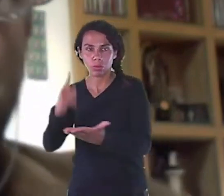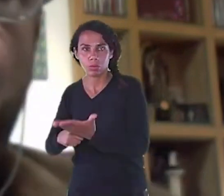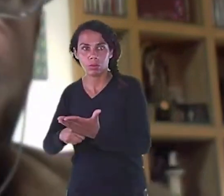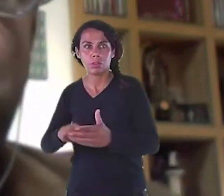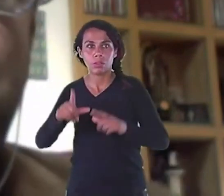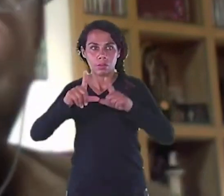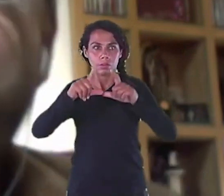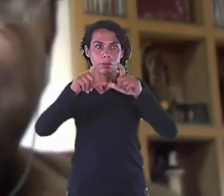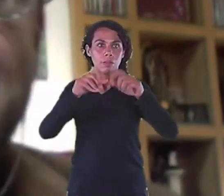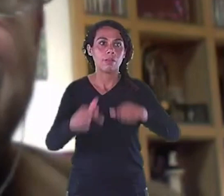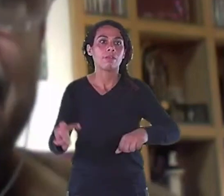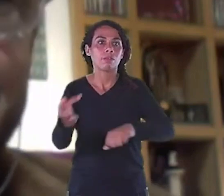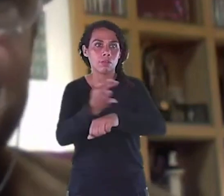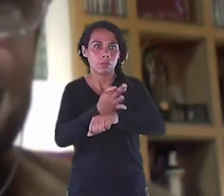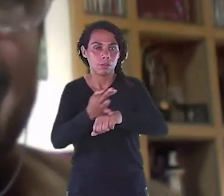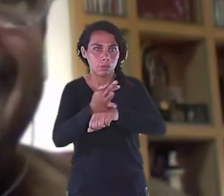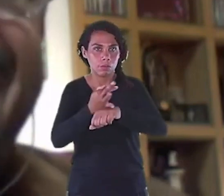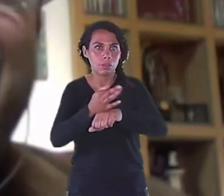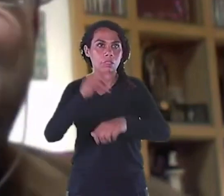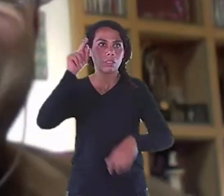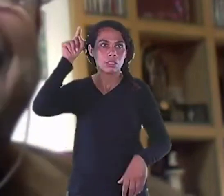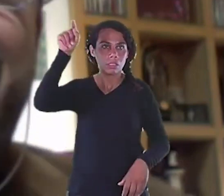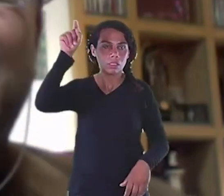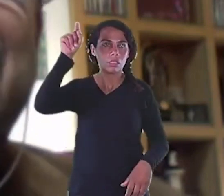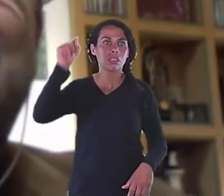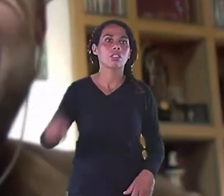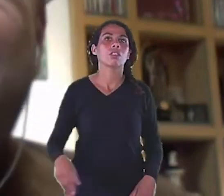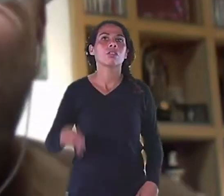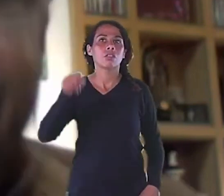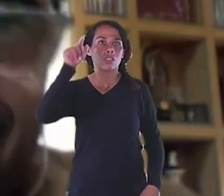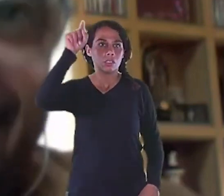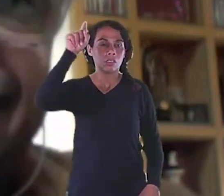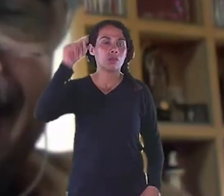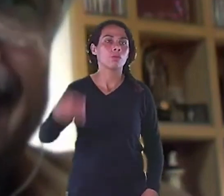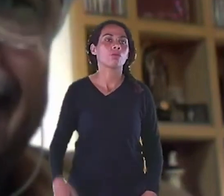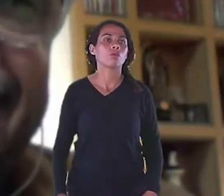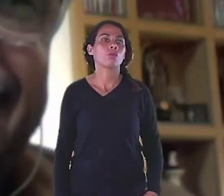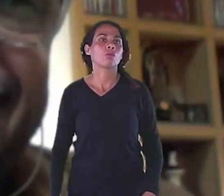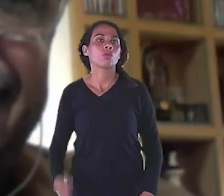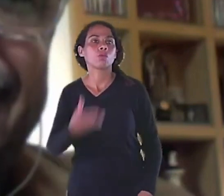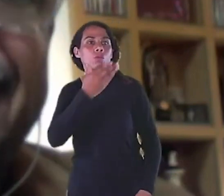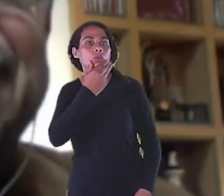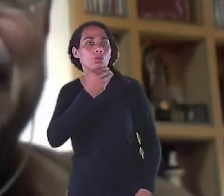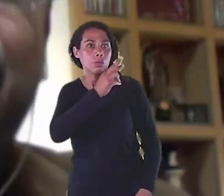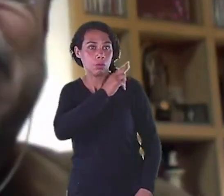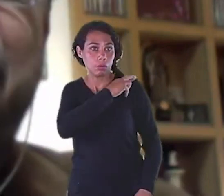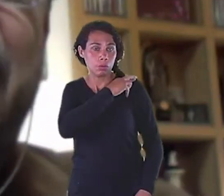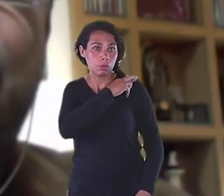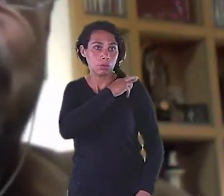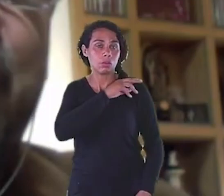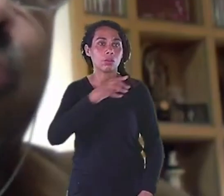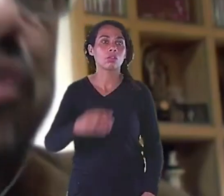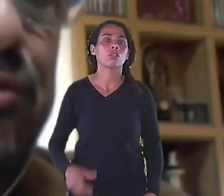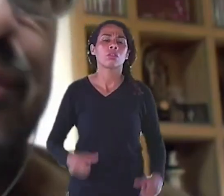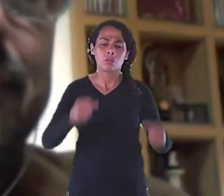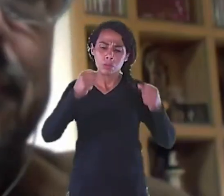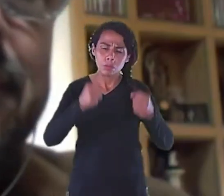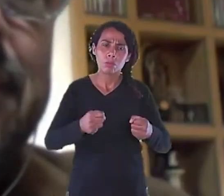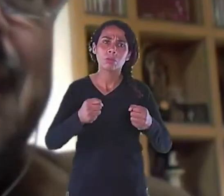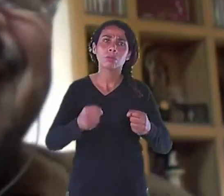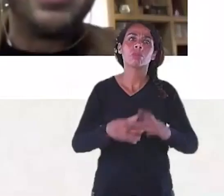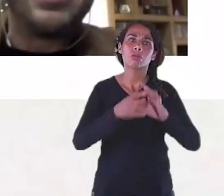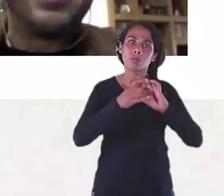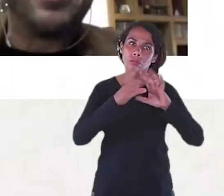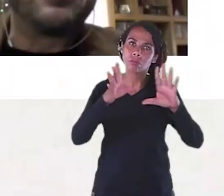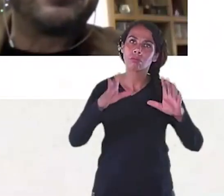Politec de Milão No Politec de Torino Com bolsas Aí eu comecei a ver O lado social Que você poderia Contribuir como gestor